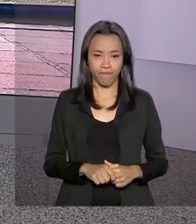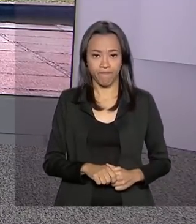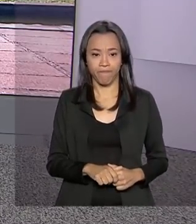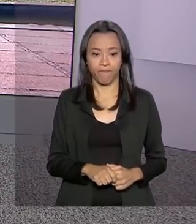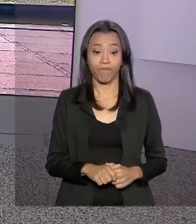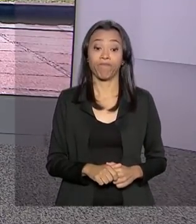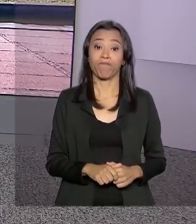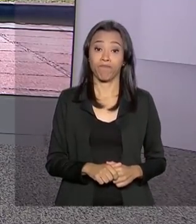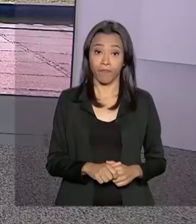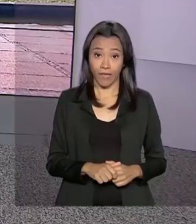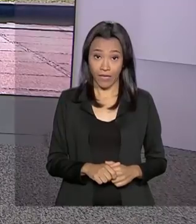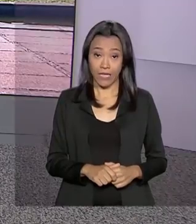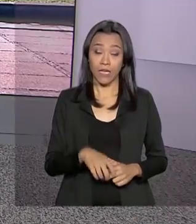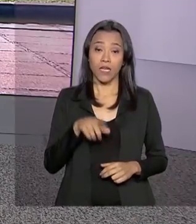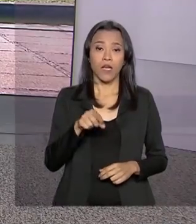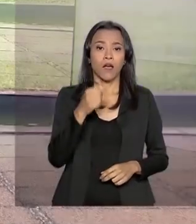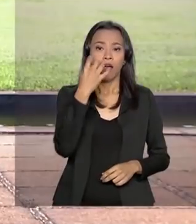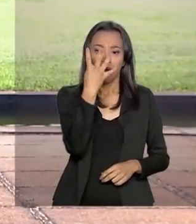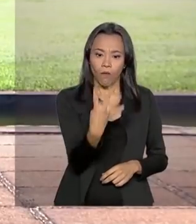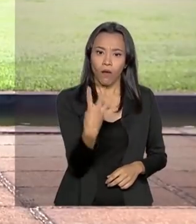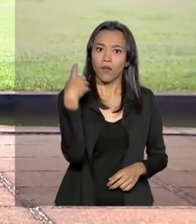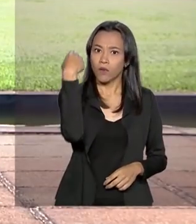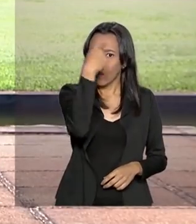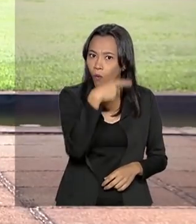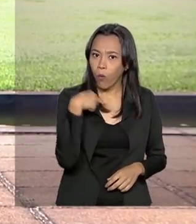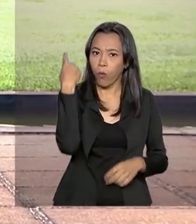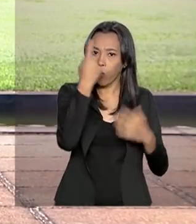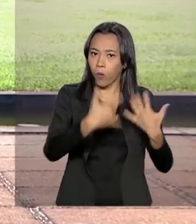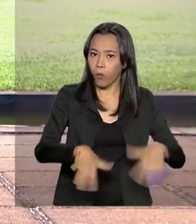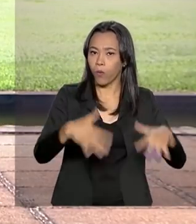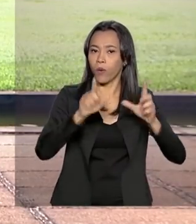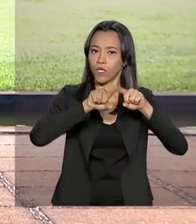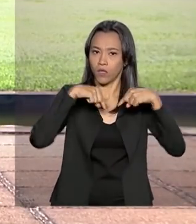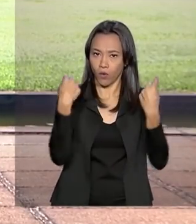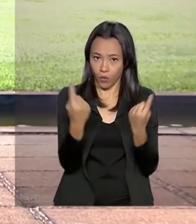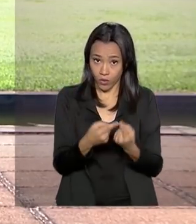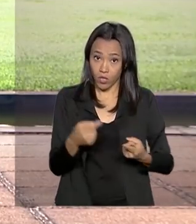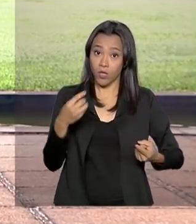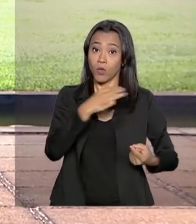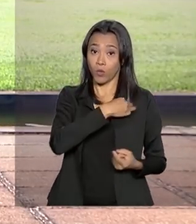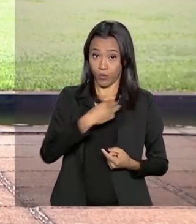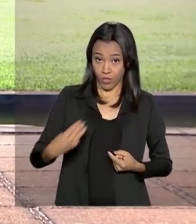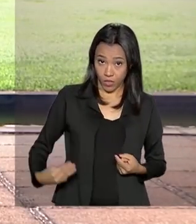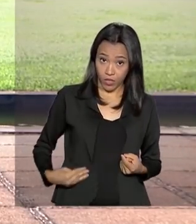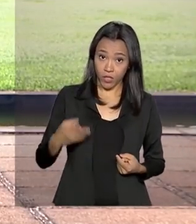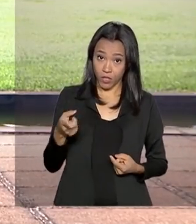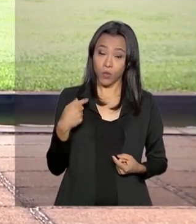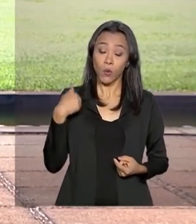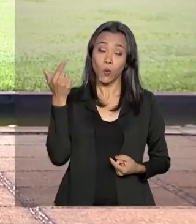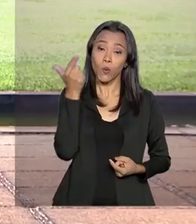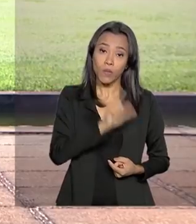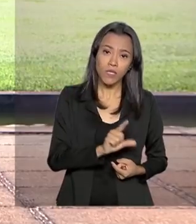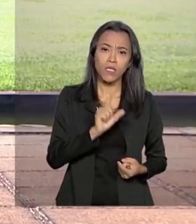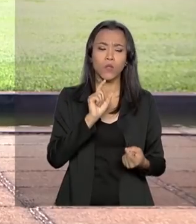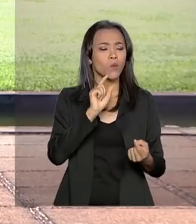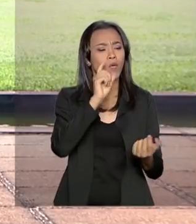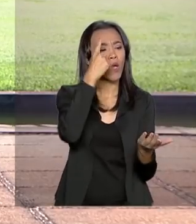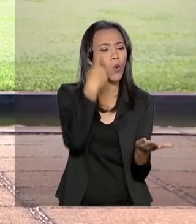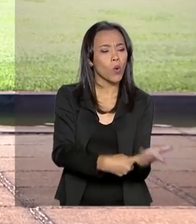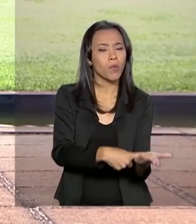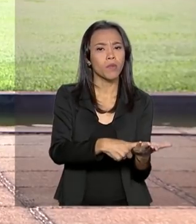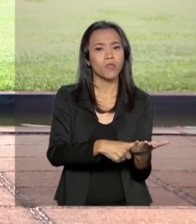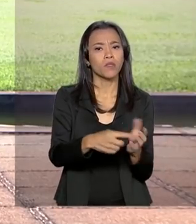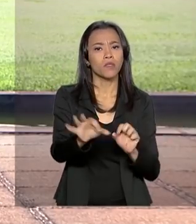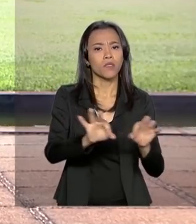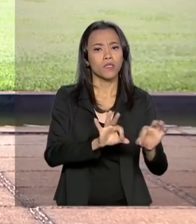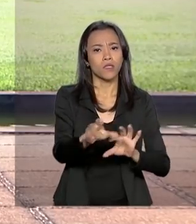Pois é, Carla. Após quatro horas de reunião, o ministro da Infraestrutura, Tarcísio Gomes de Freitas, conseguiu construir uma agenda de trabalho